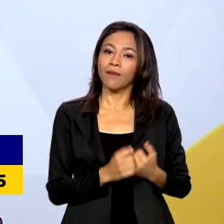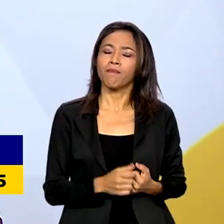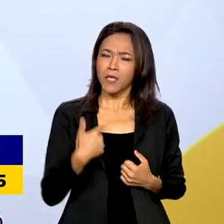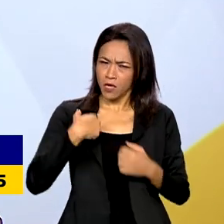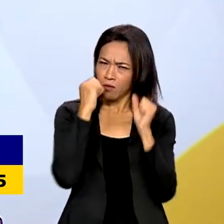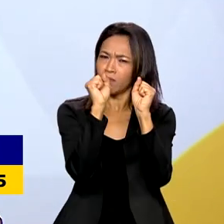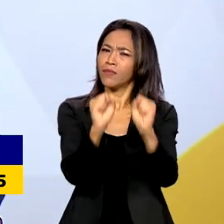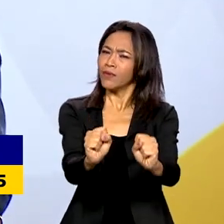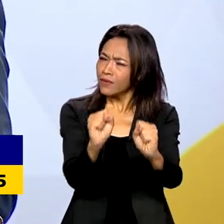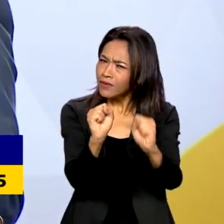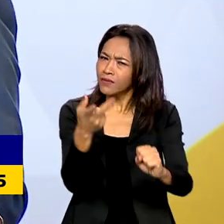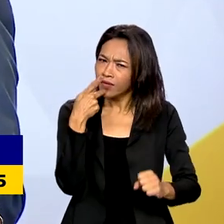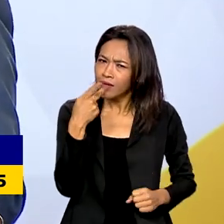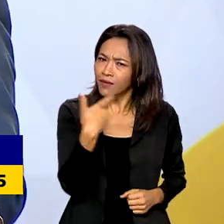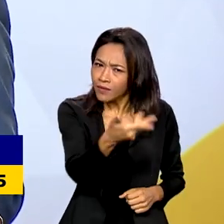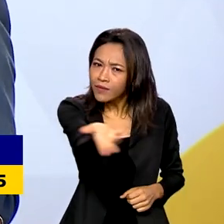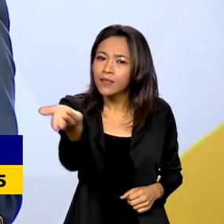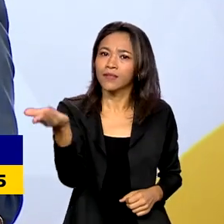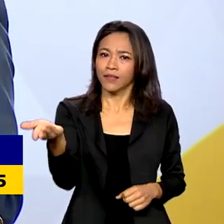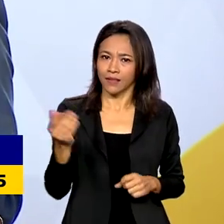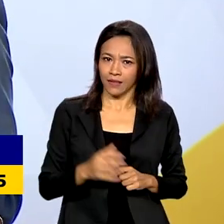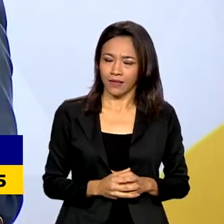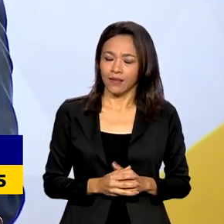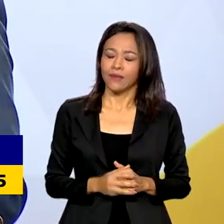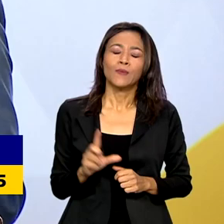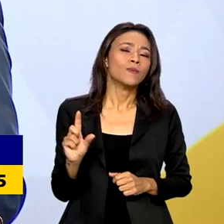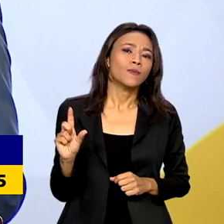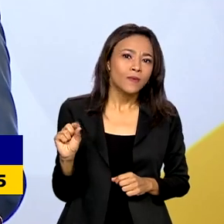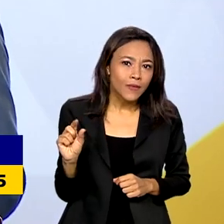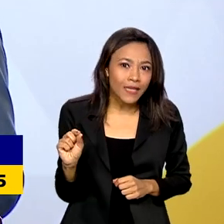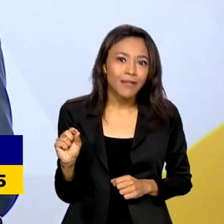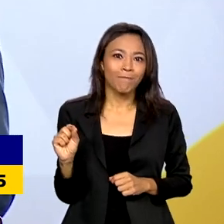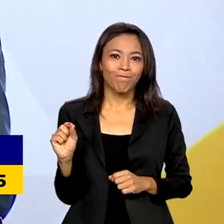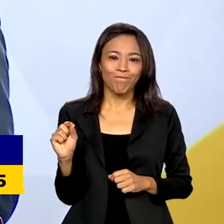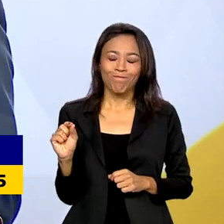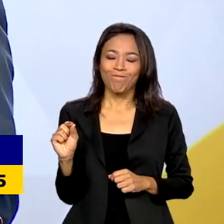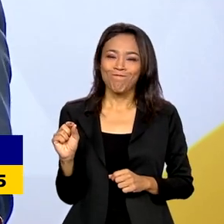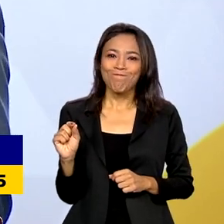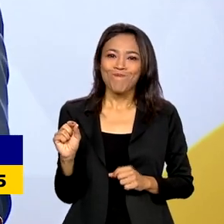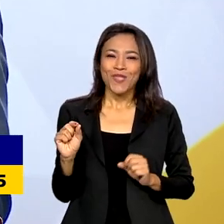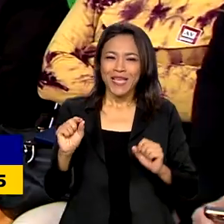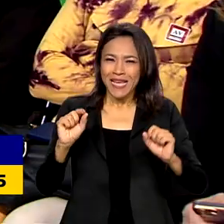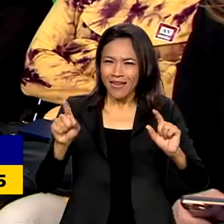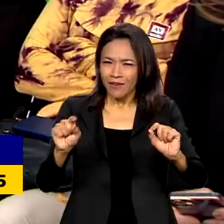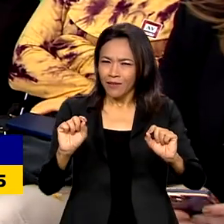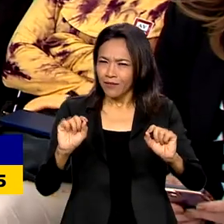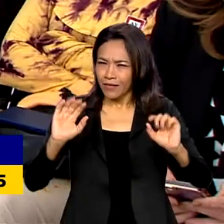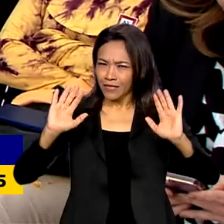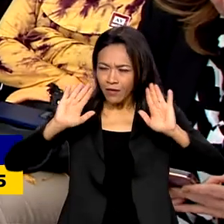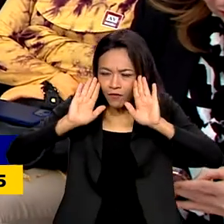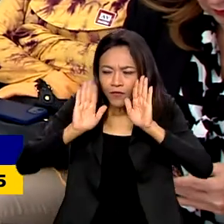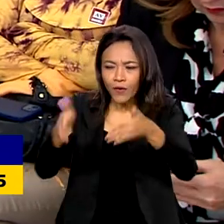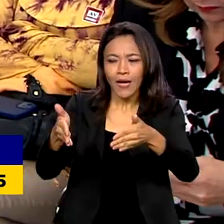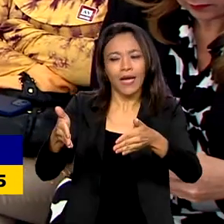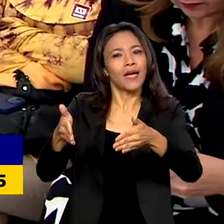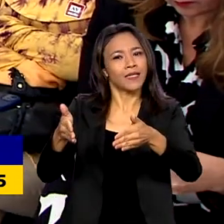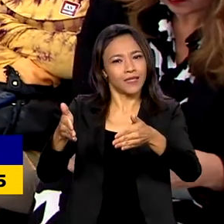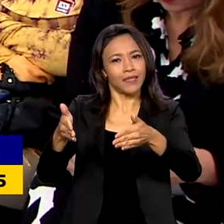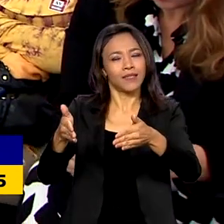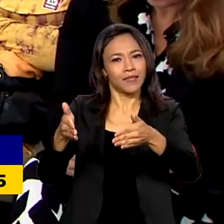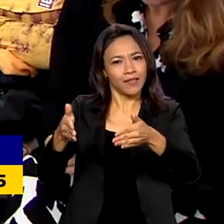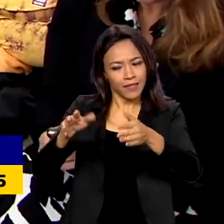dizer, gente, que os estímulos vão estar muito centrados na agricultura,